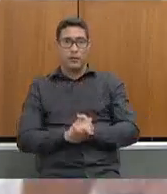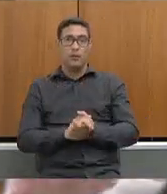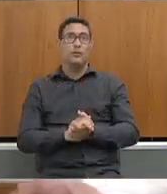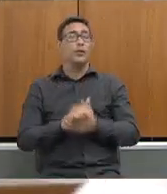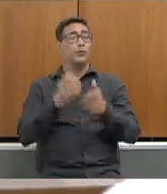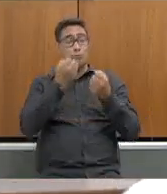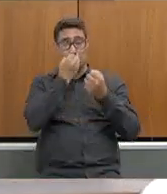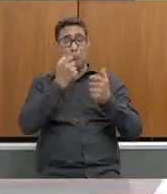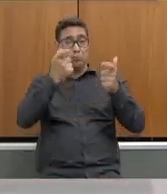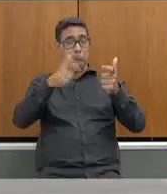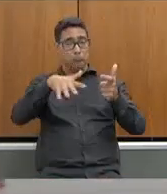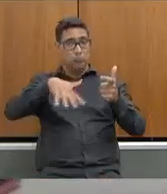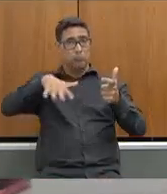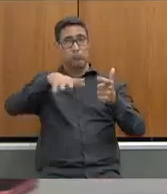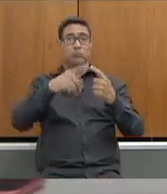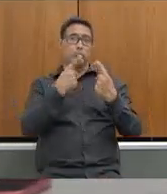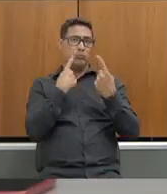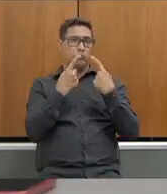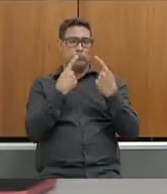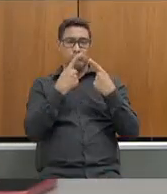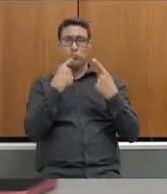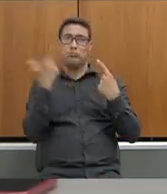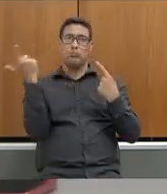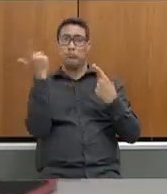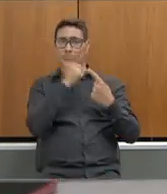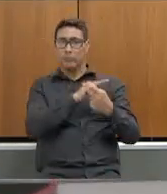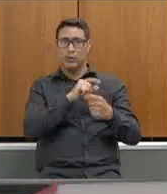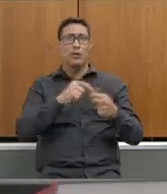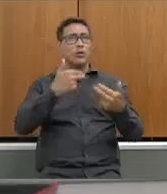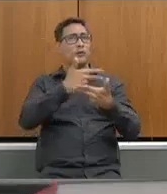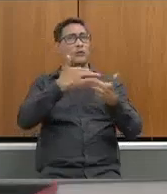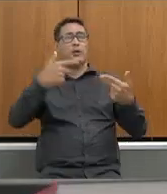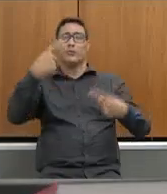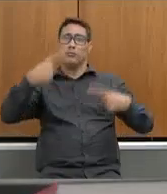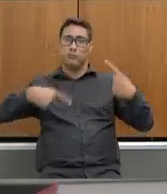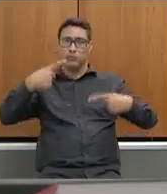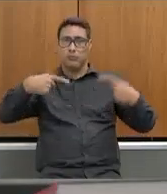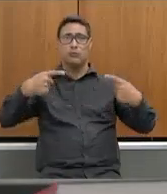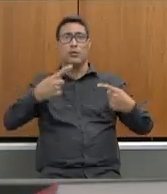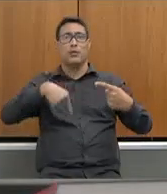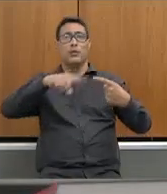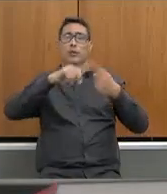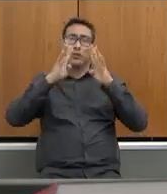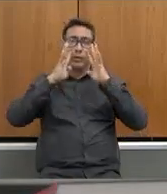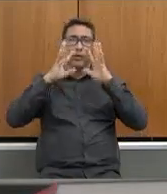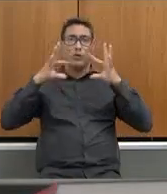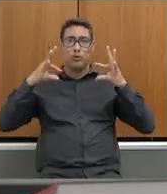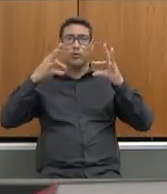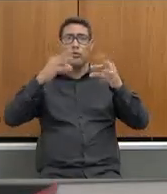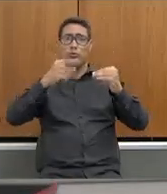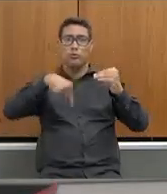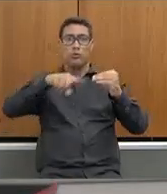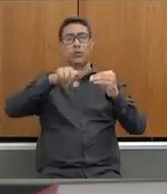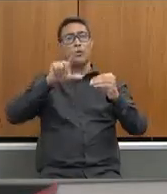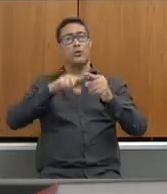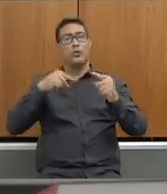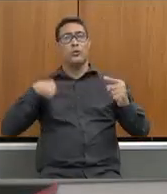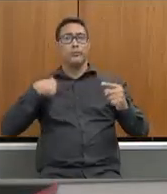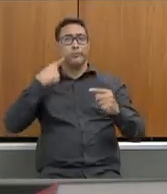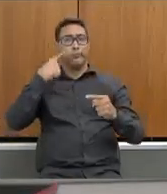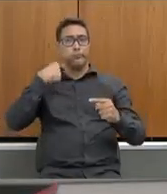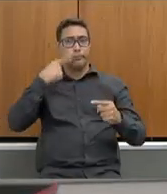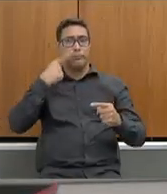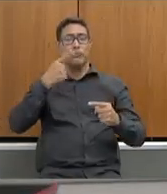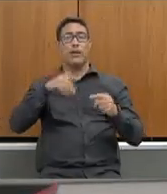dialogar e irmos até o fim com vários debates agradecer a presença de todos os deputados os nossos colegas aqui presentes